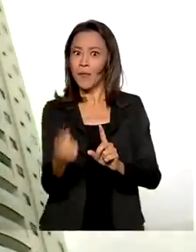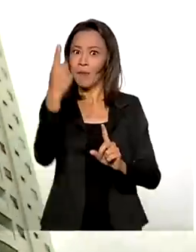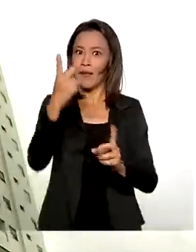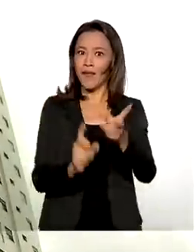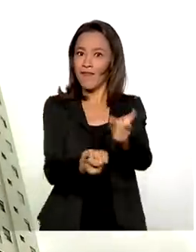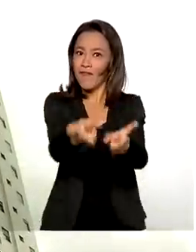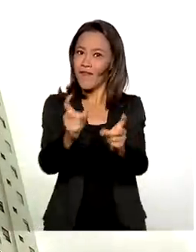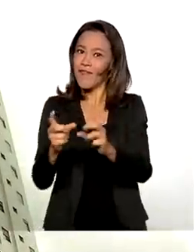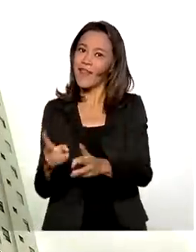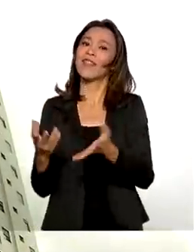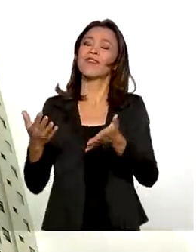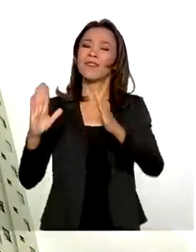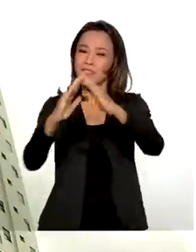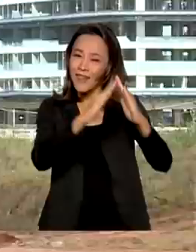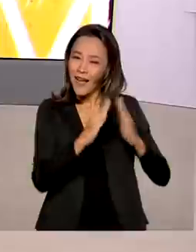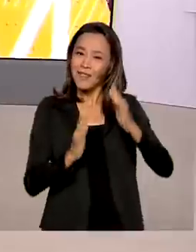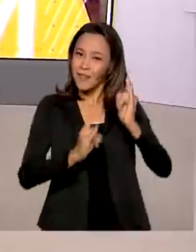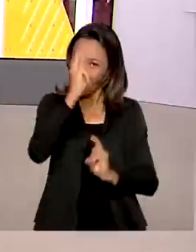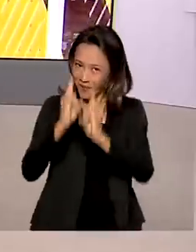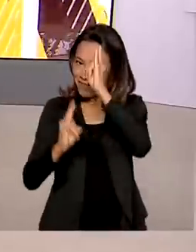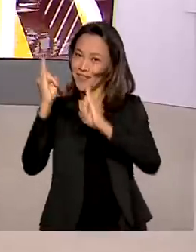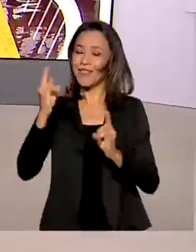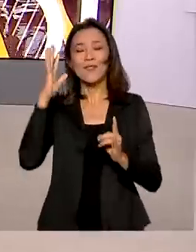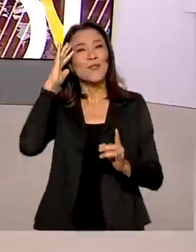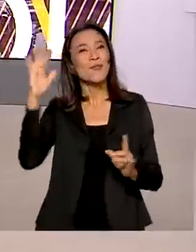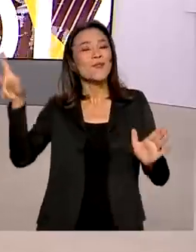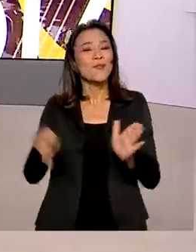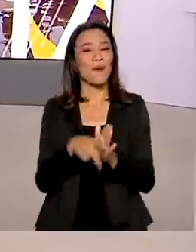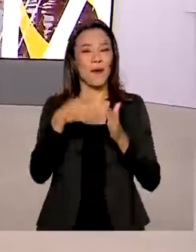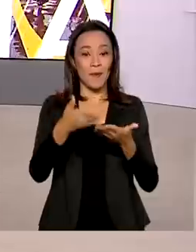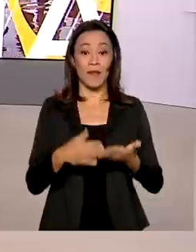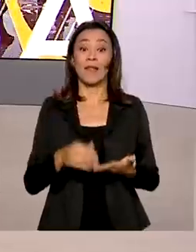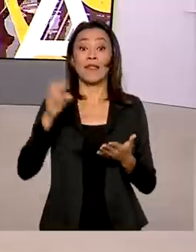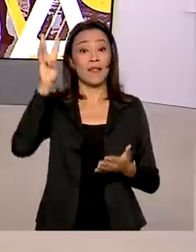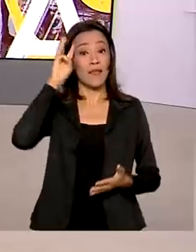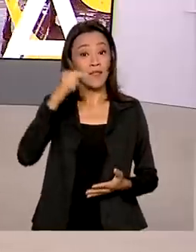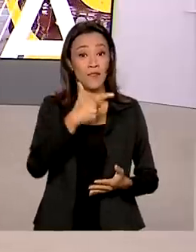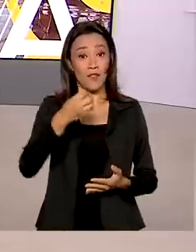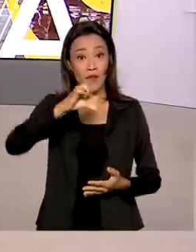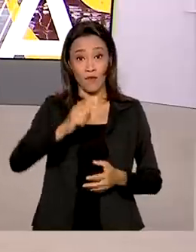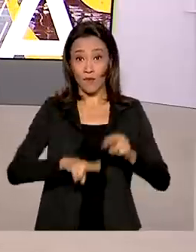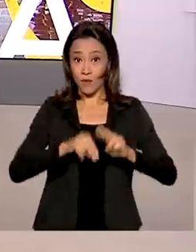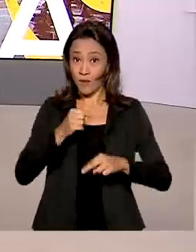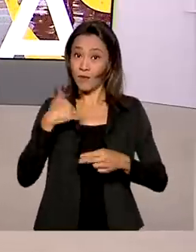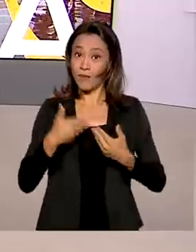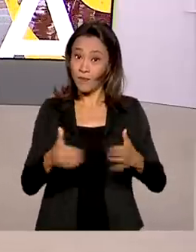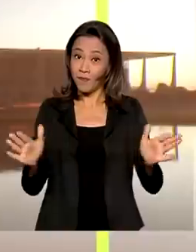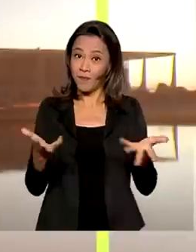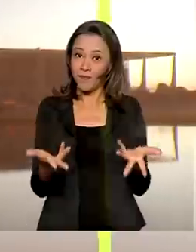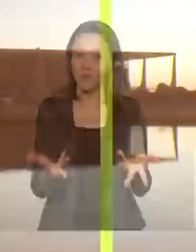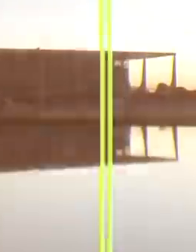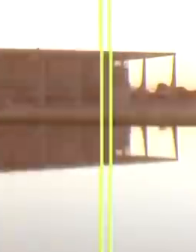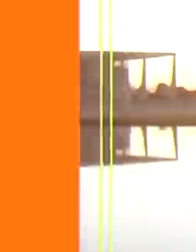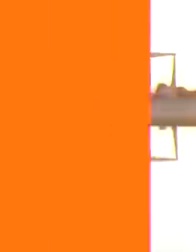facilita o sonho da casa própria. Terça-feira, 29 de junho, Brasil em Dia está no ar.